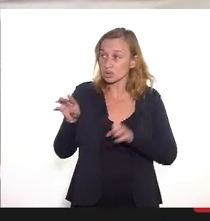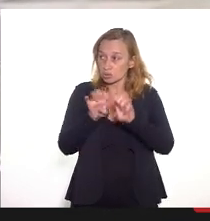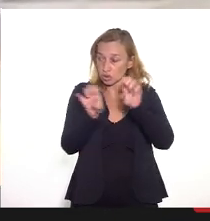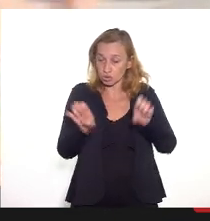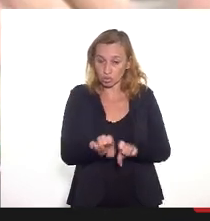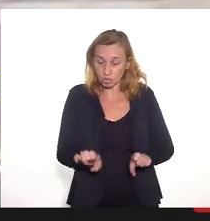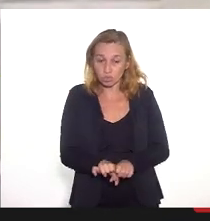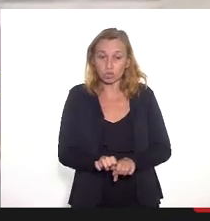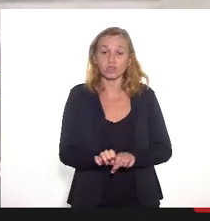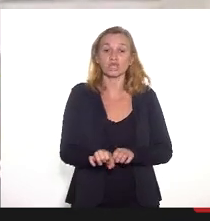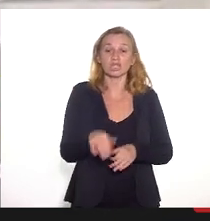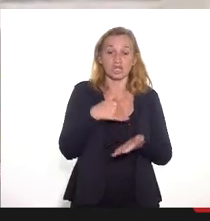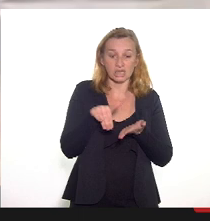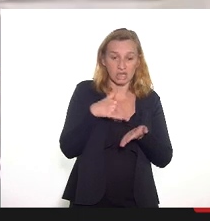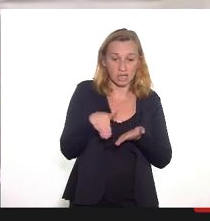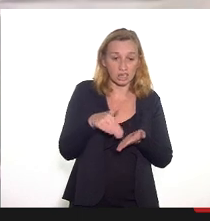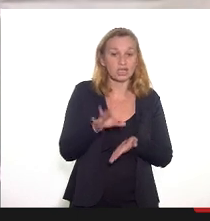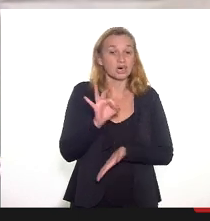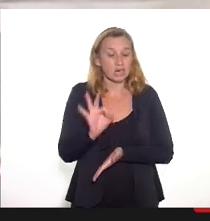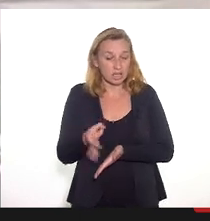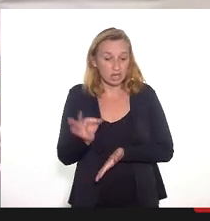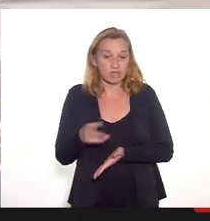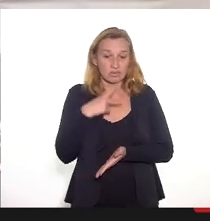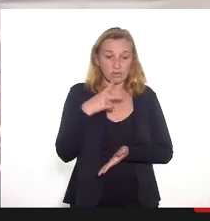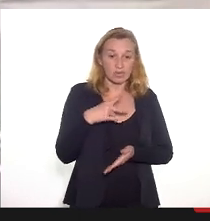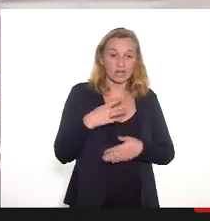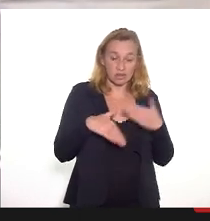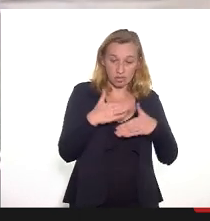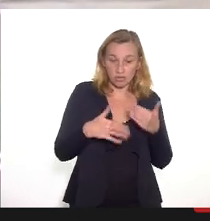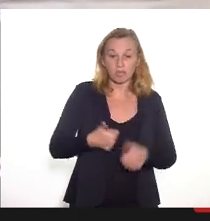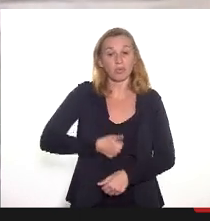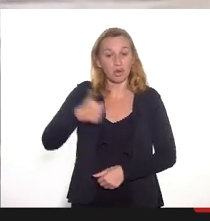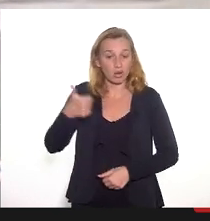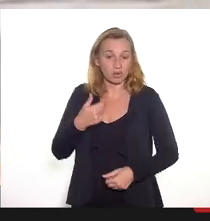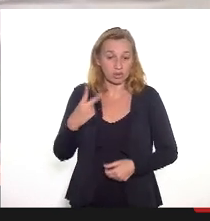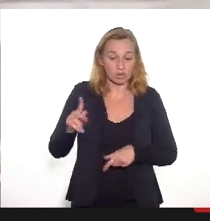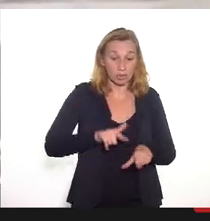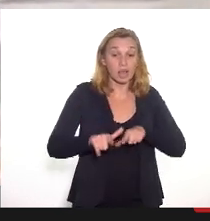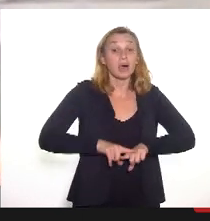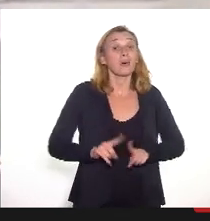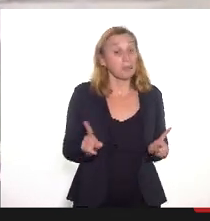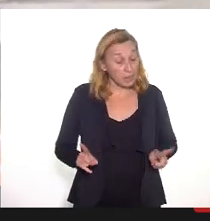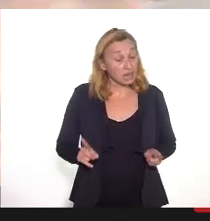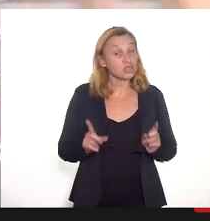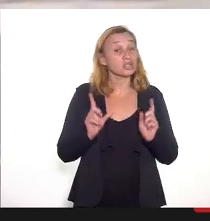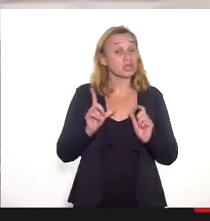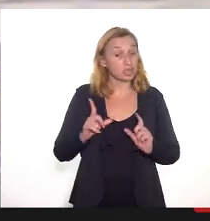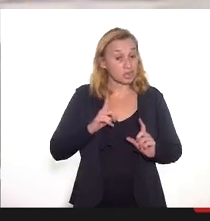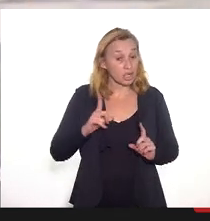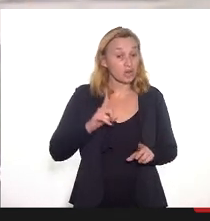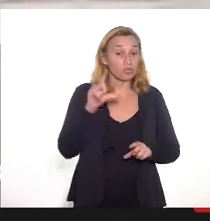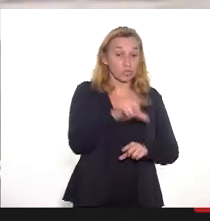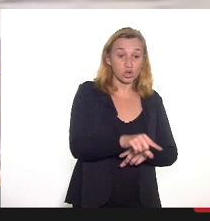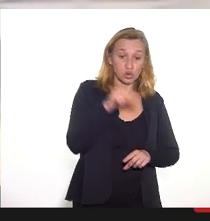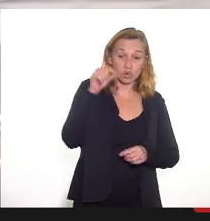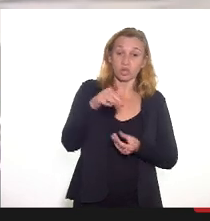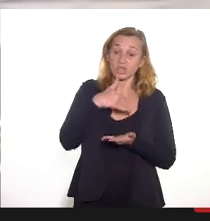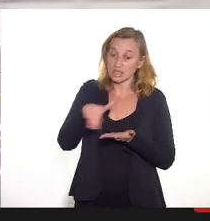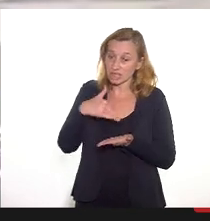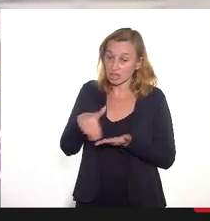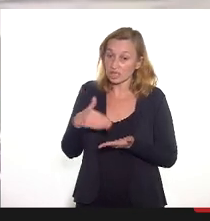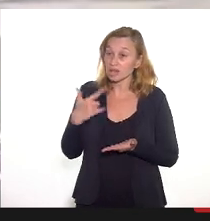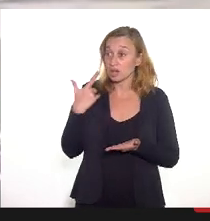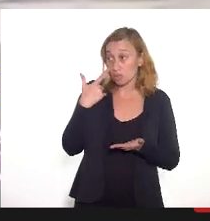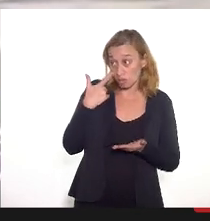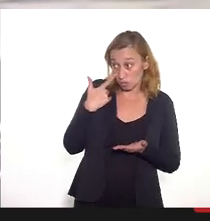secretaria e, por certo, vai desempenhar muitíssimo bem em sua função, mas há uma opção da secretaria, pelo menos é